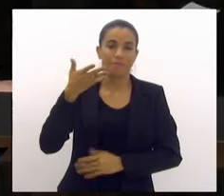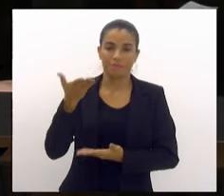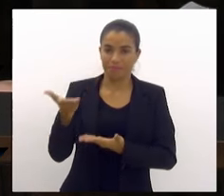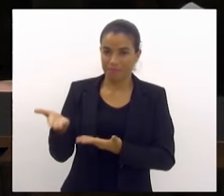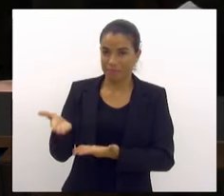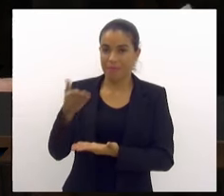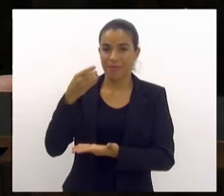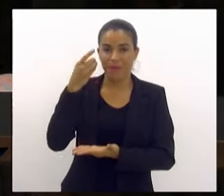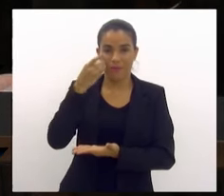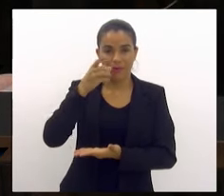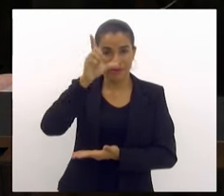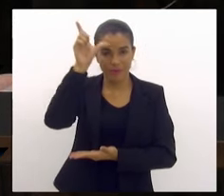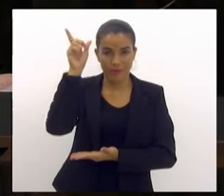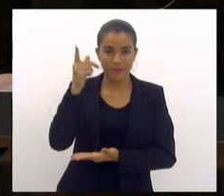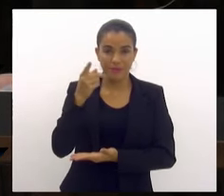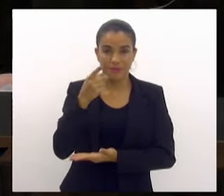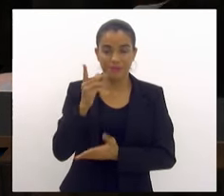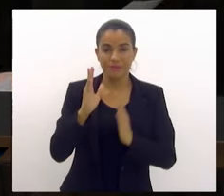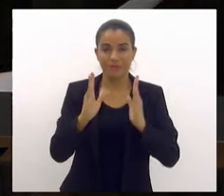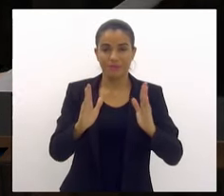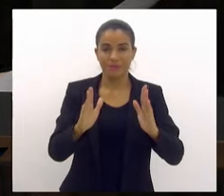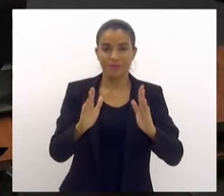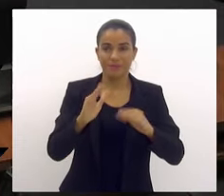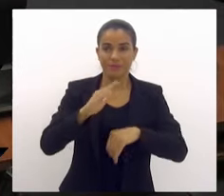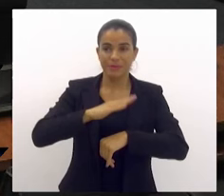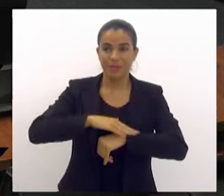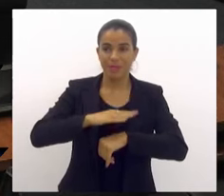deputado Luiz Paulo, que dispõe de 10 minutos.